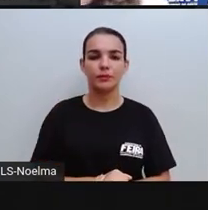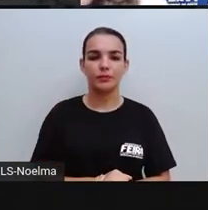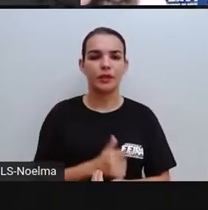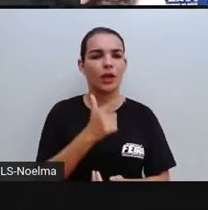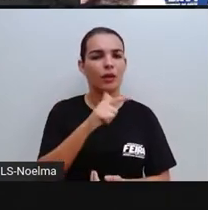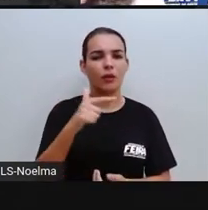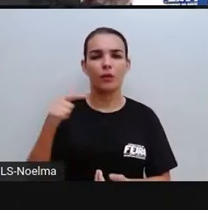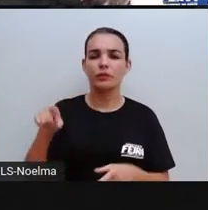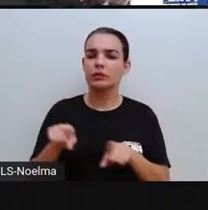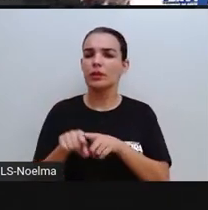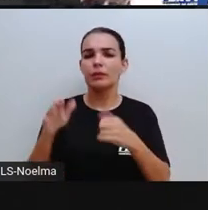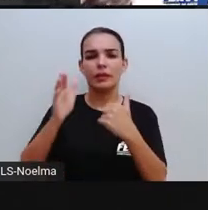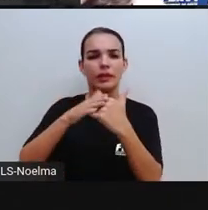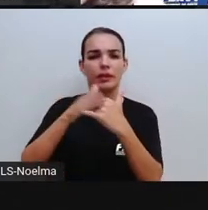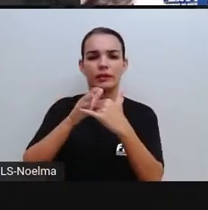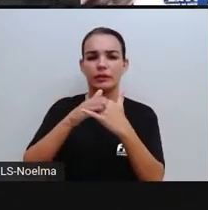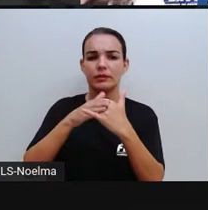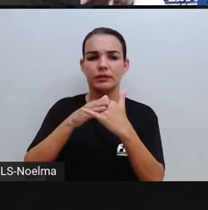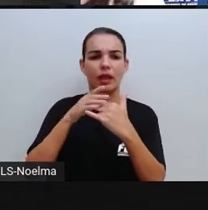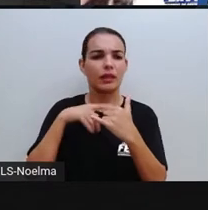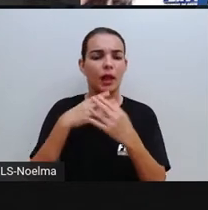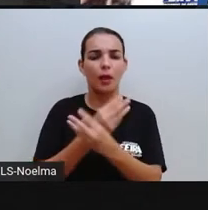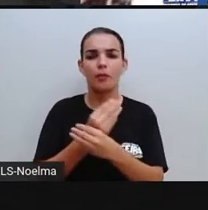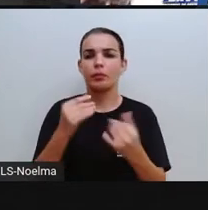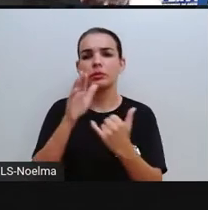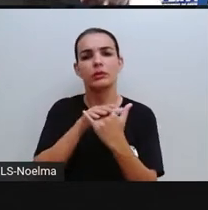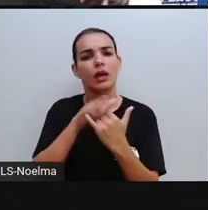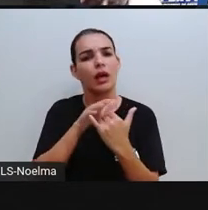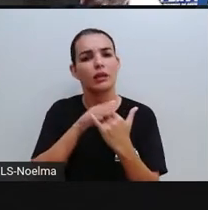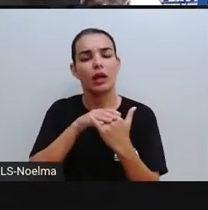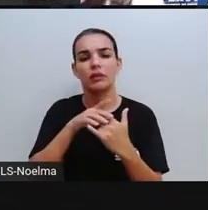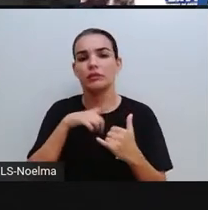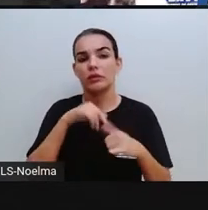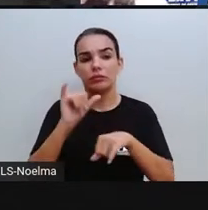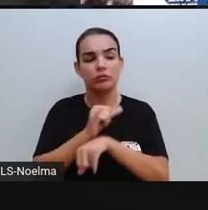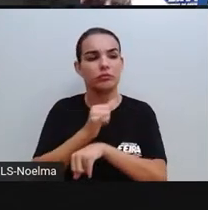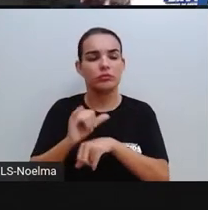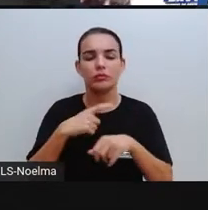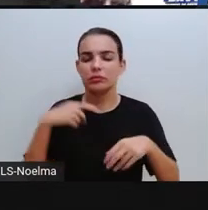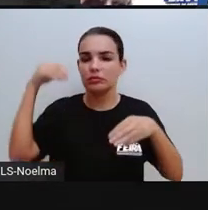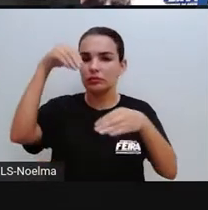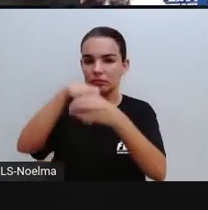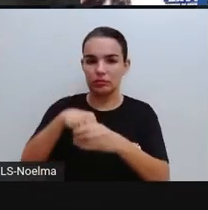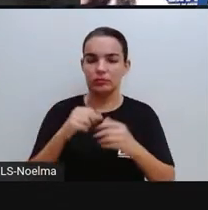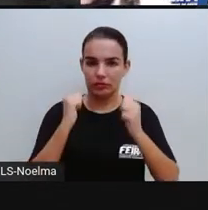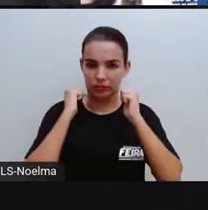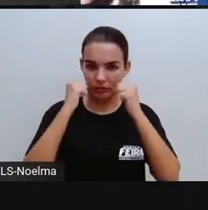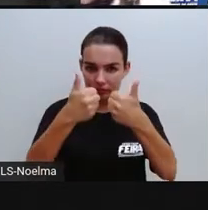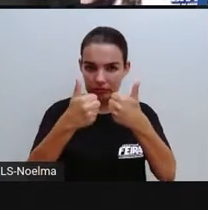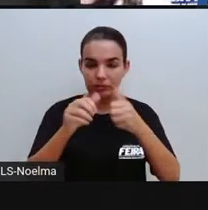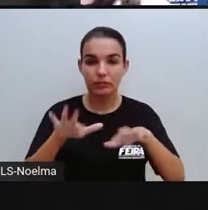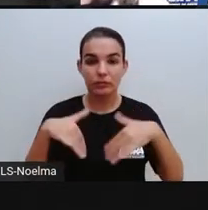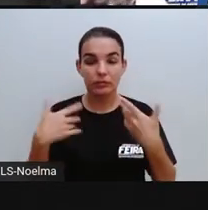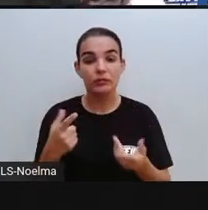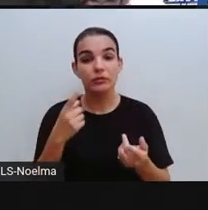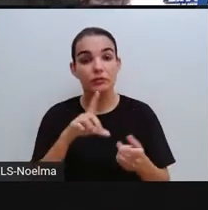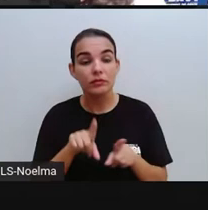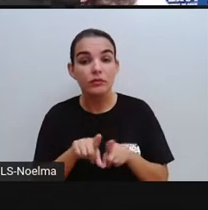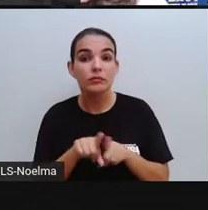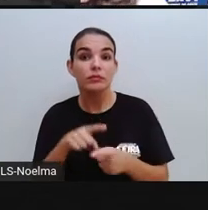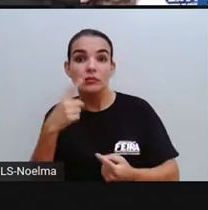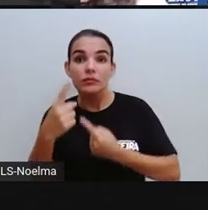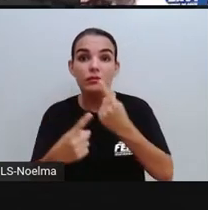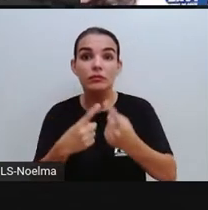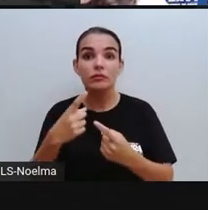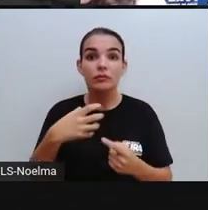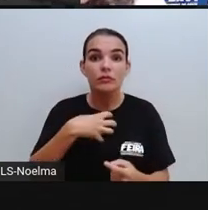outros e outros canais. Nós temos vários canais aí de notícias no YouTube. Então, uma das formas, né, da